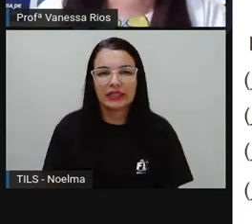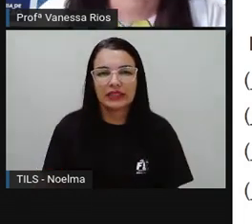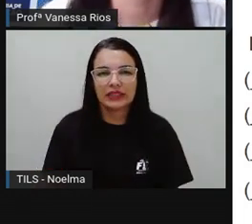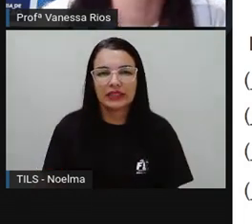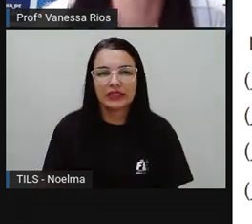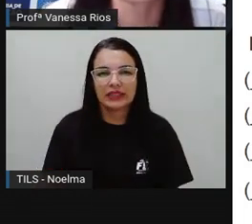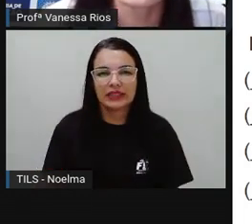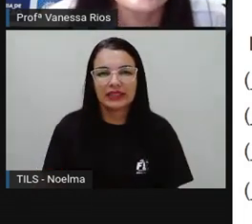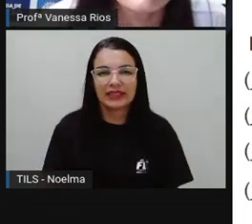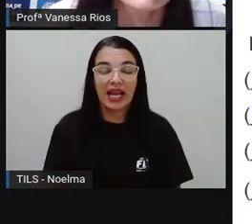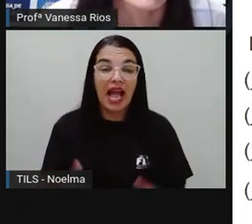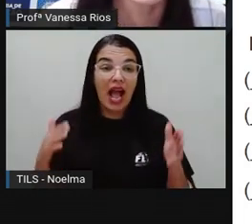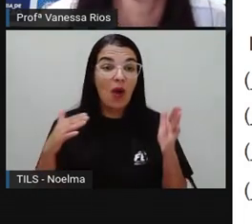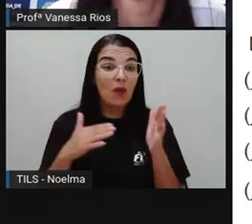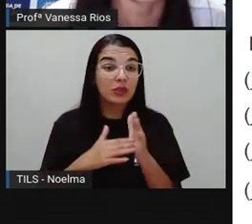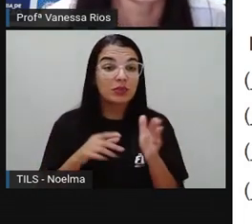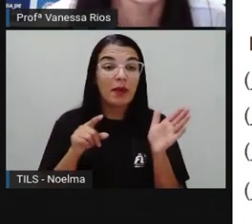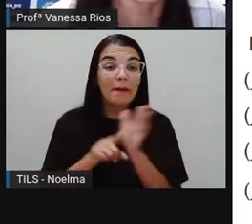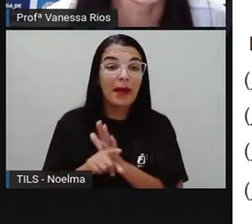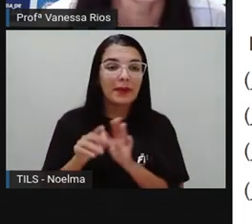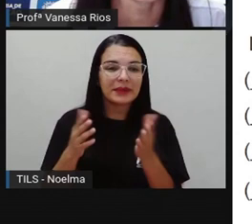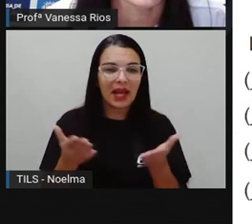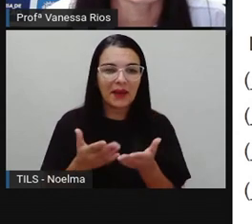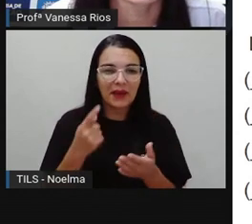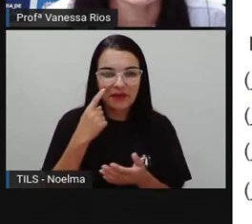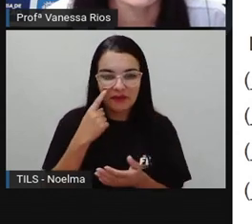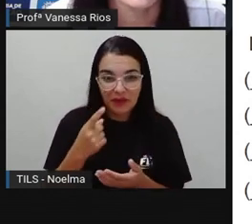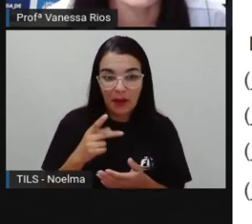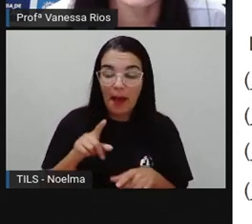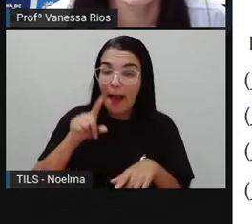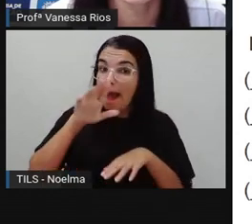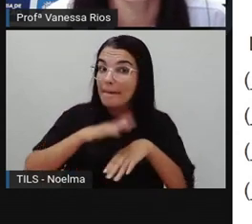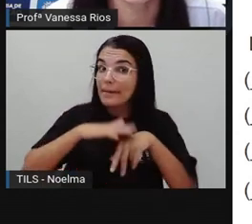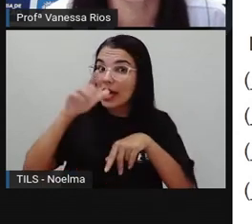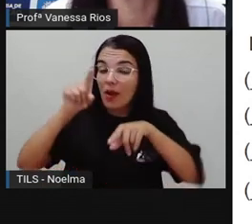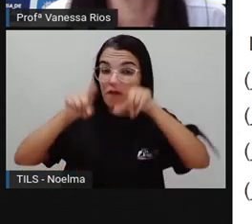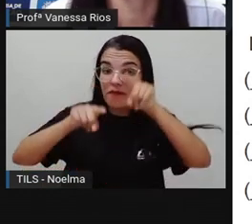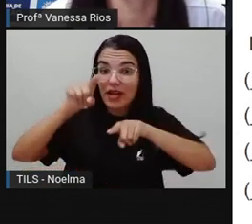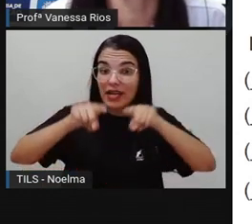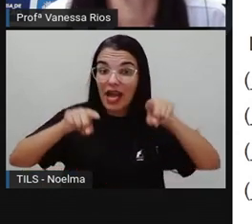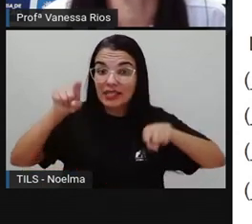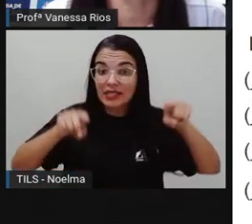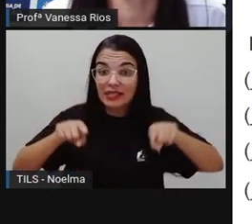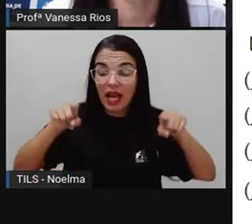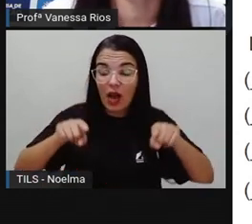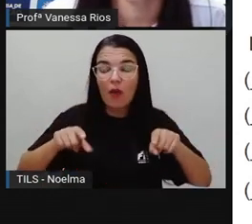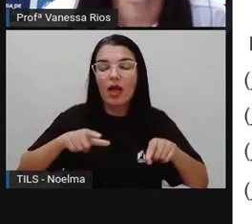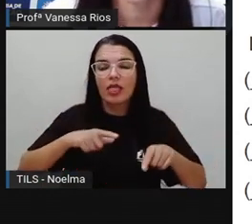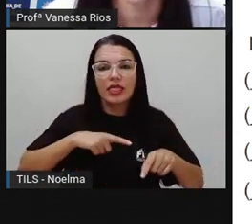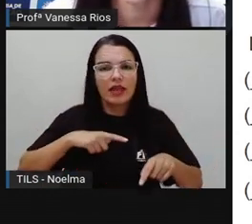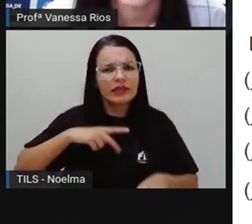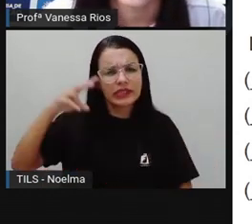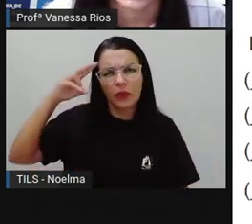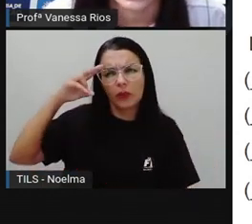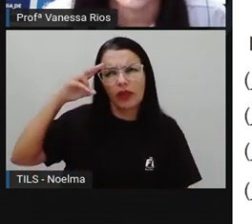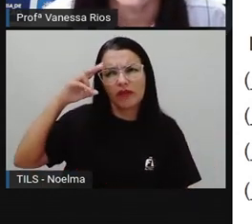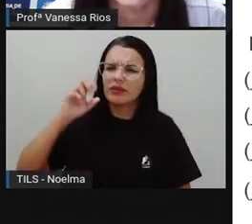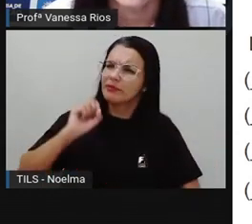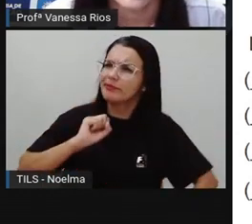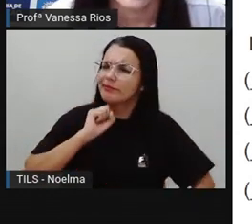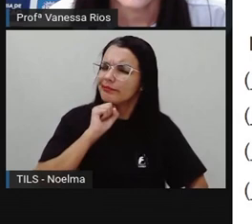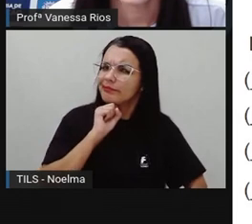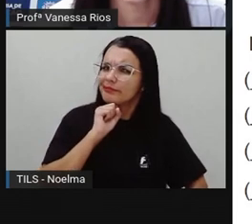Vamos, então, para a última pergunta. Olha só. A maior variação de temperatura ocorreu na segunda-feira. Será?